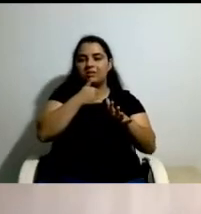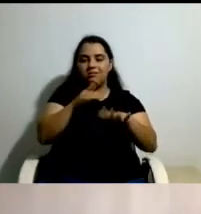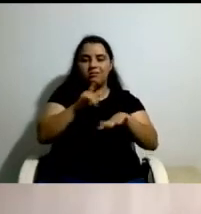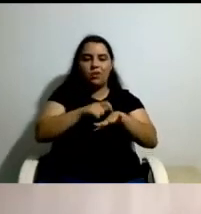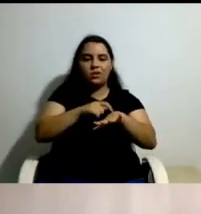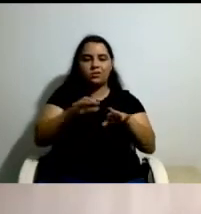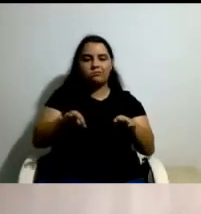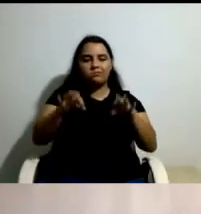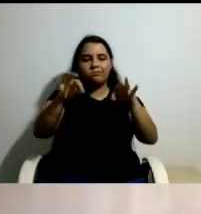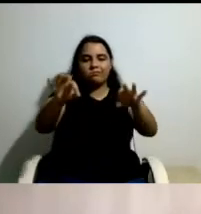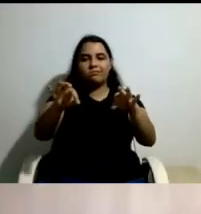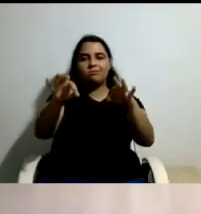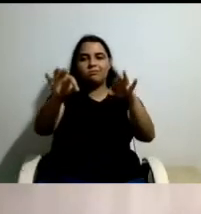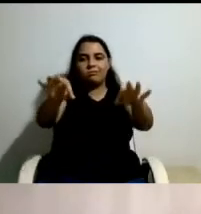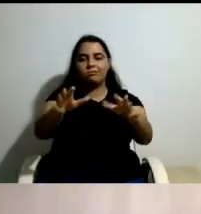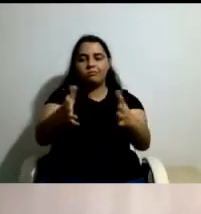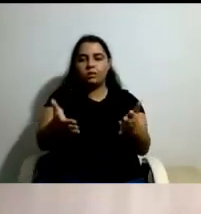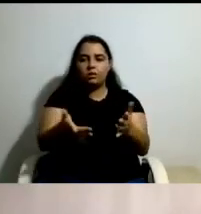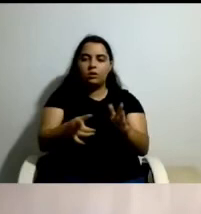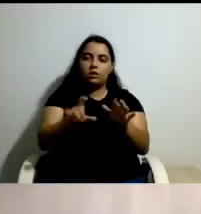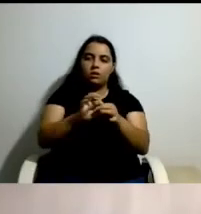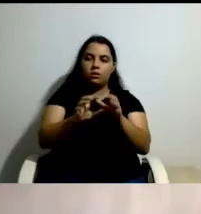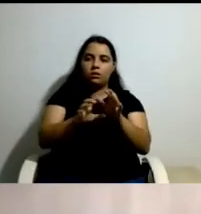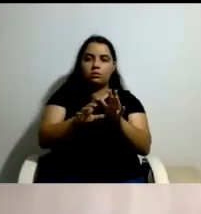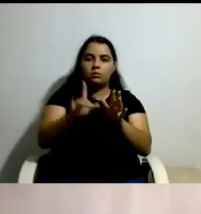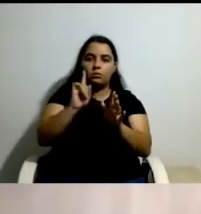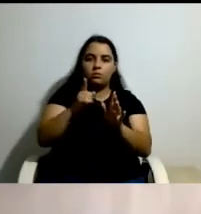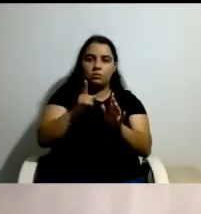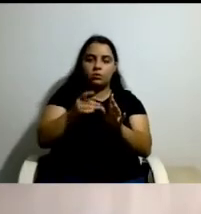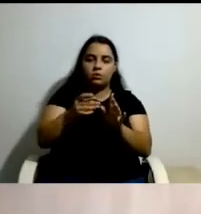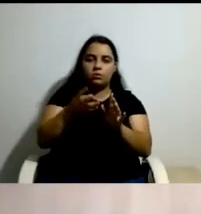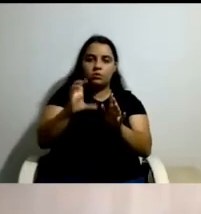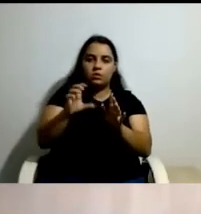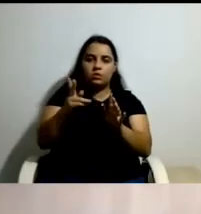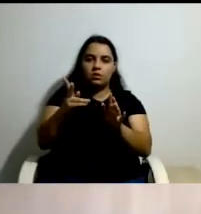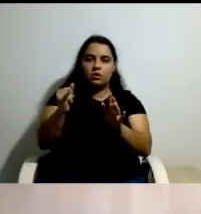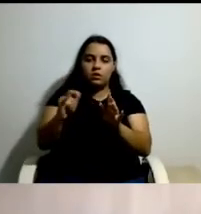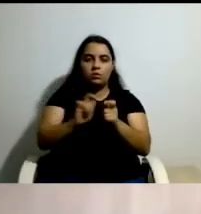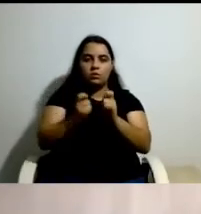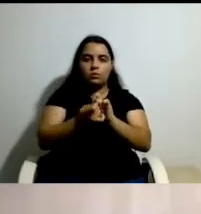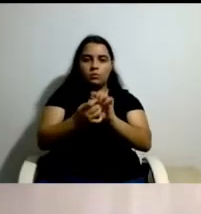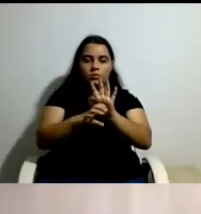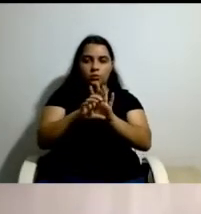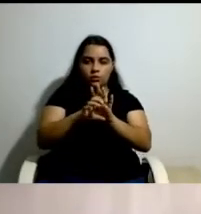de implementação. Ora, sendo certo que, como disse atrás, o caso de execução,